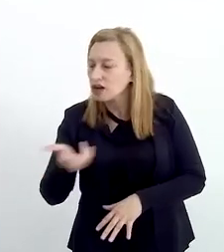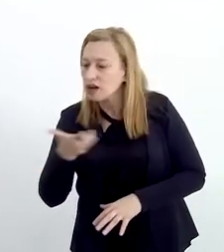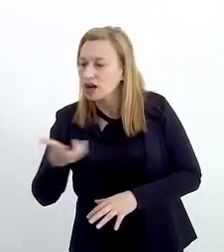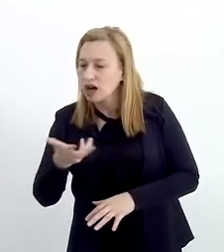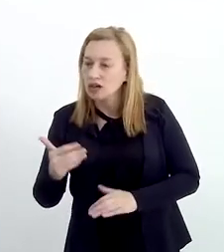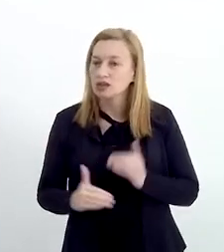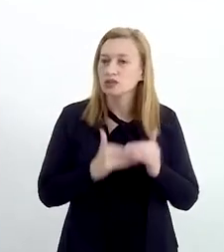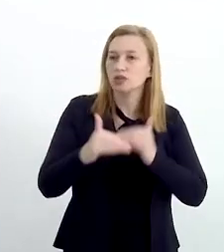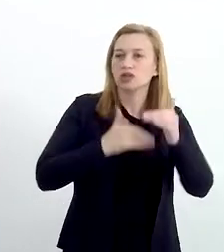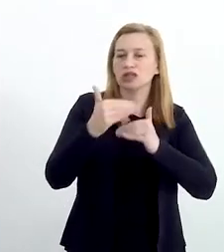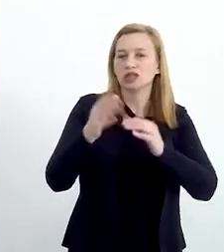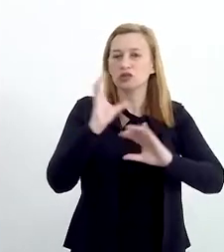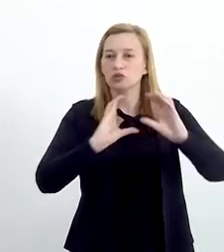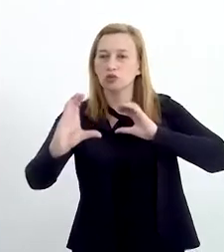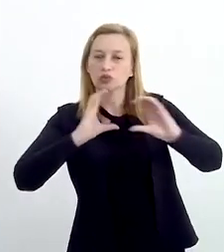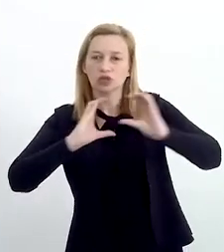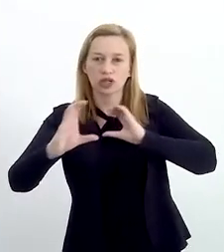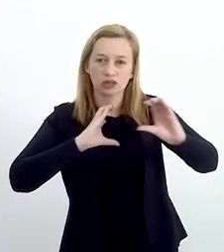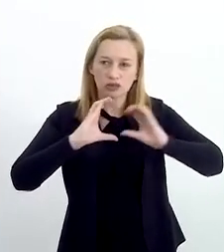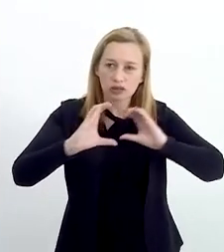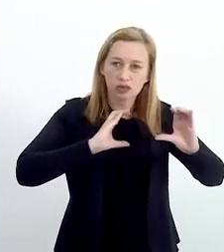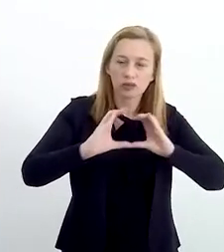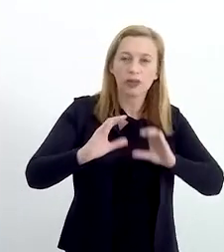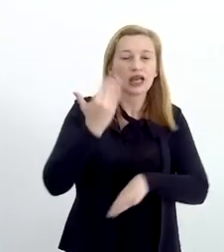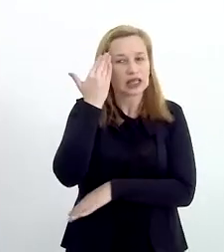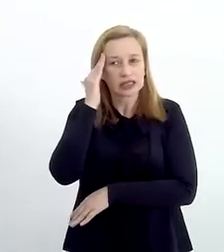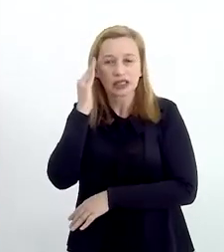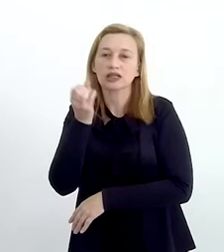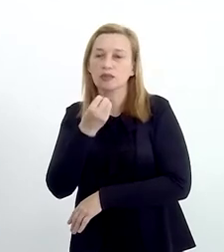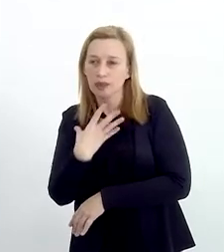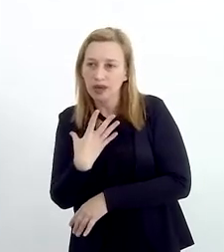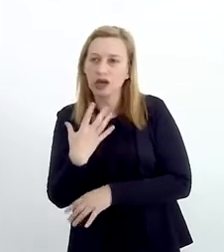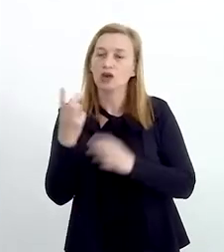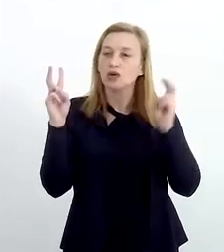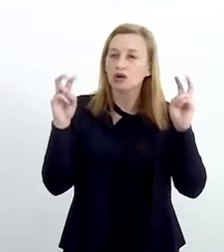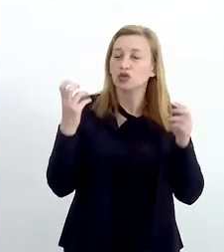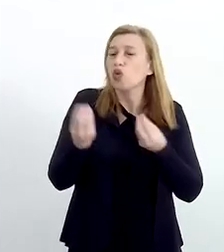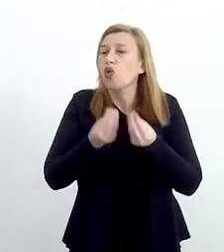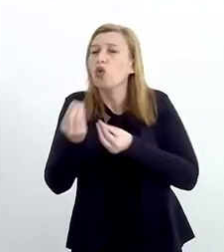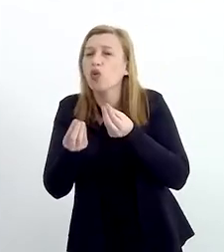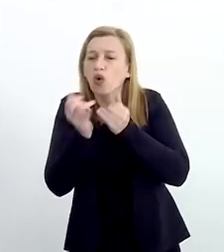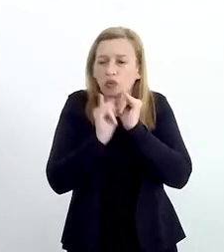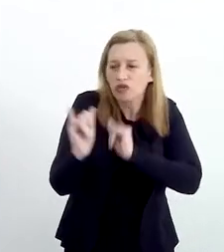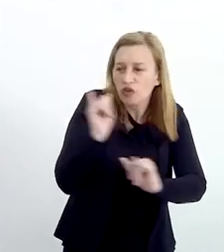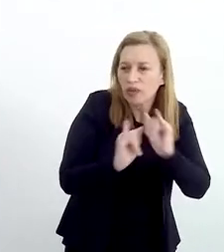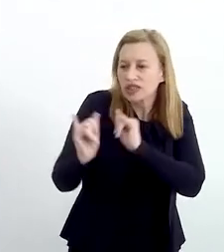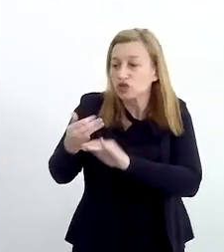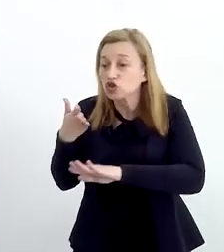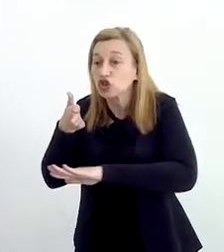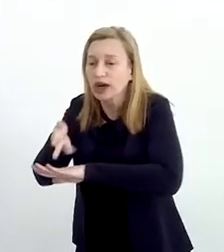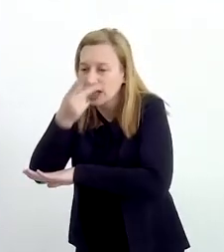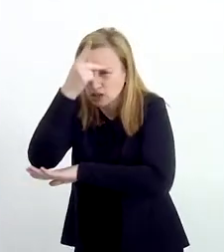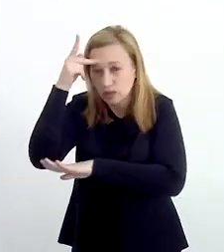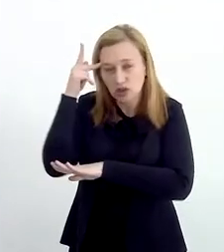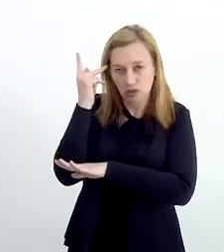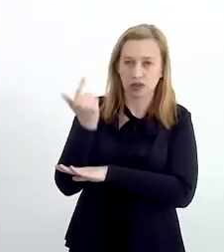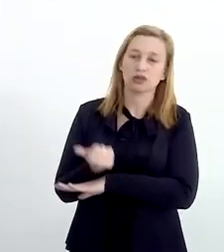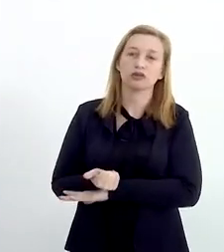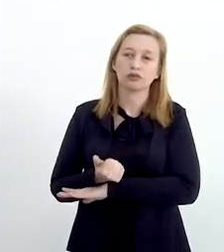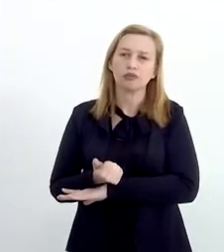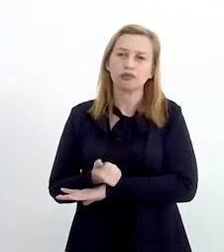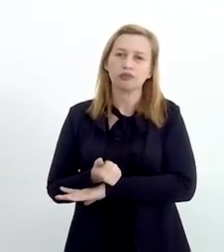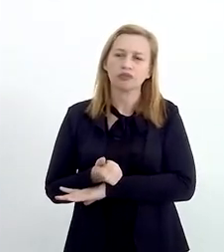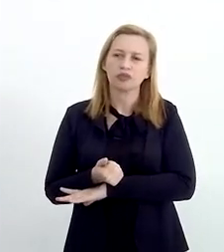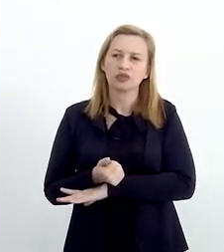diferente, de acelerar esse processo de comunicação. Ele compreende muito bem a questão de como levar a informação